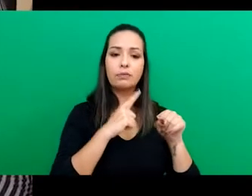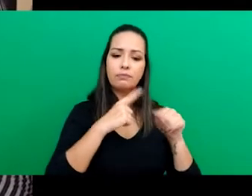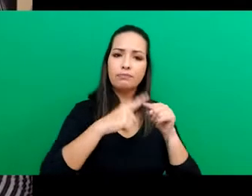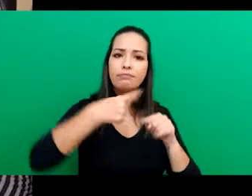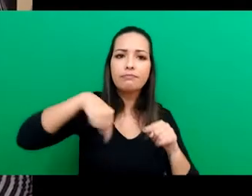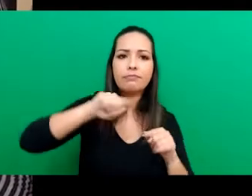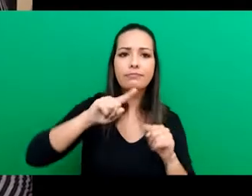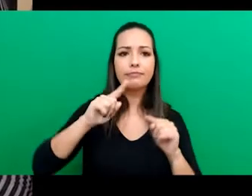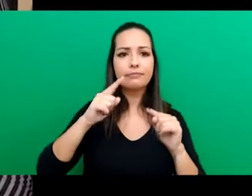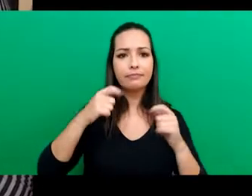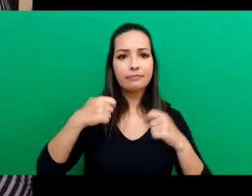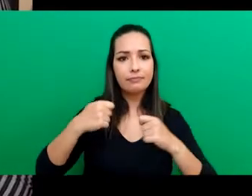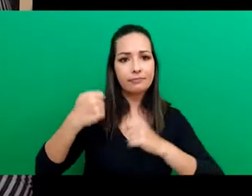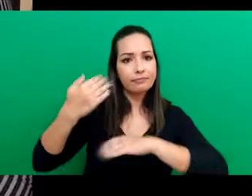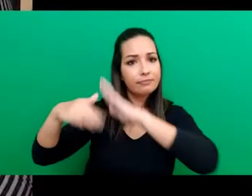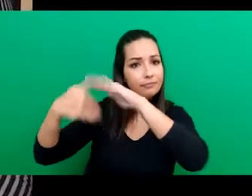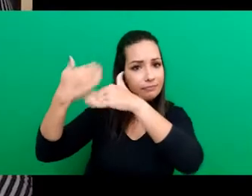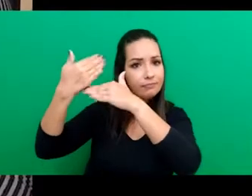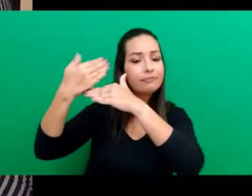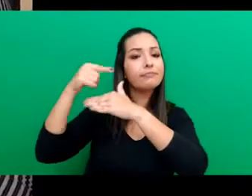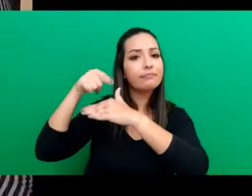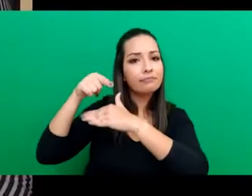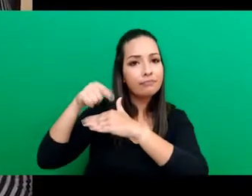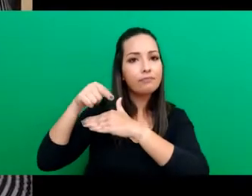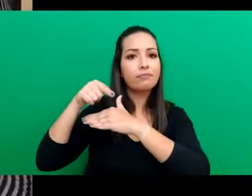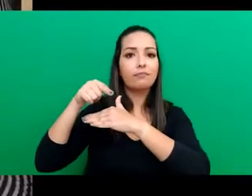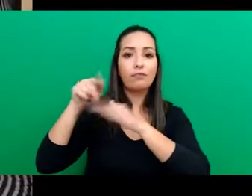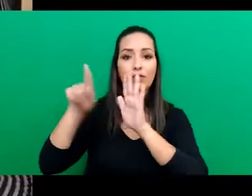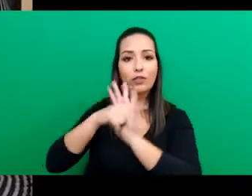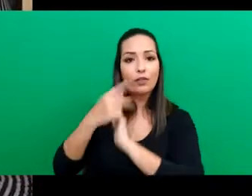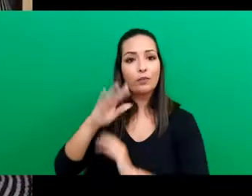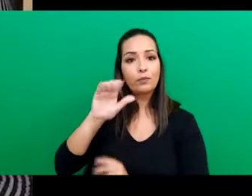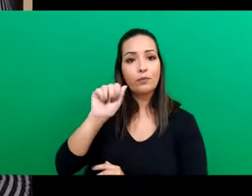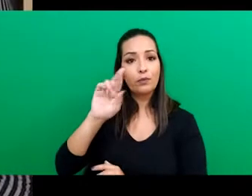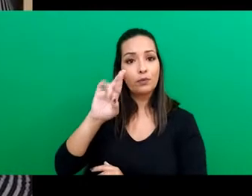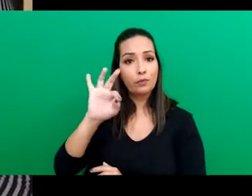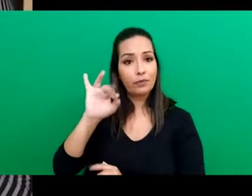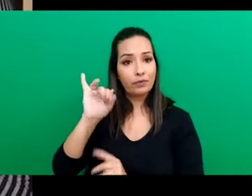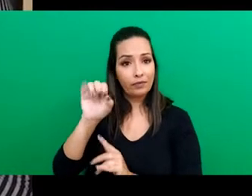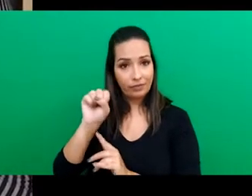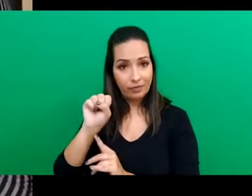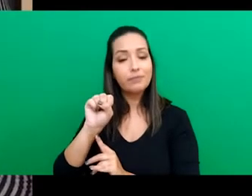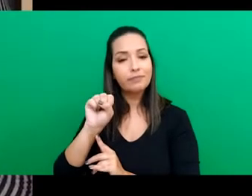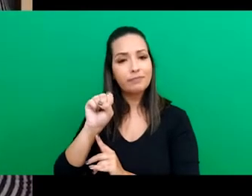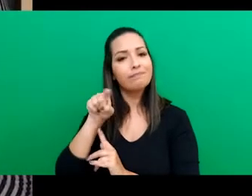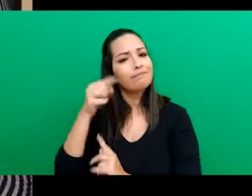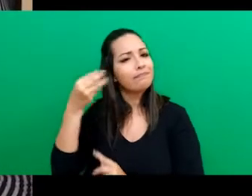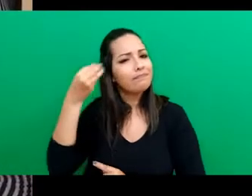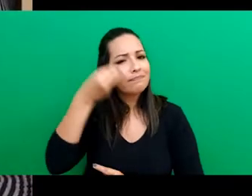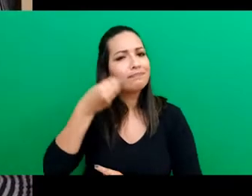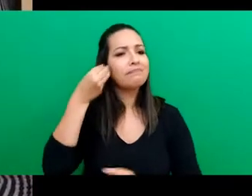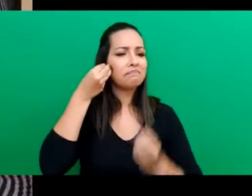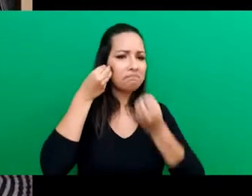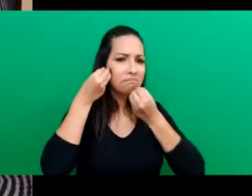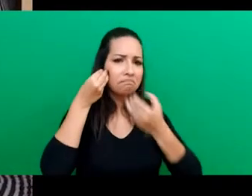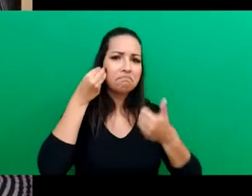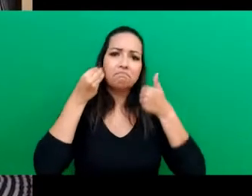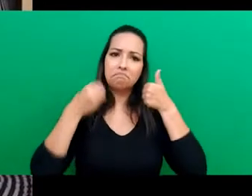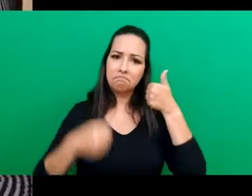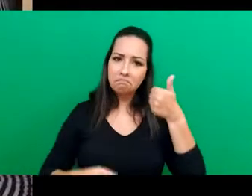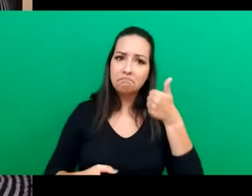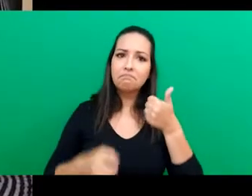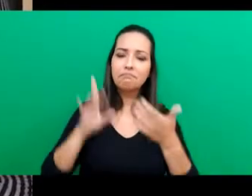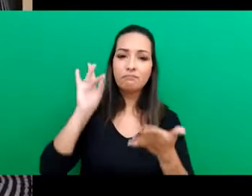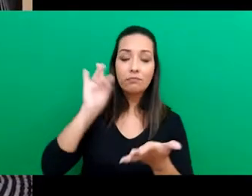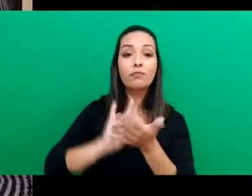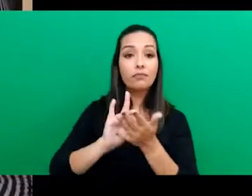que nós tivemos, que a SESC promove, a SESC e a Caritas. Então foi uma experiência boa,